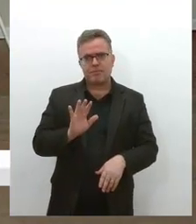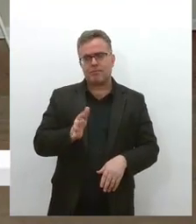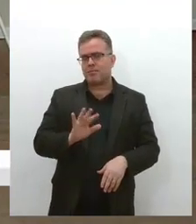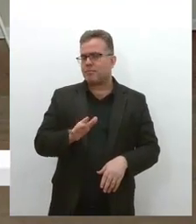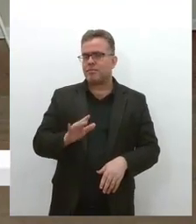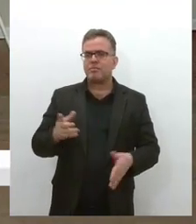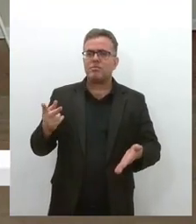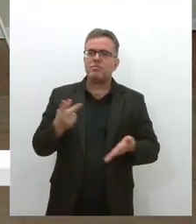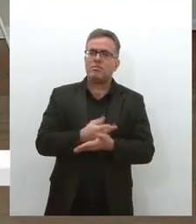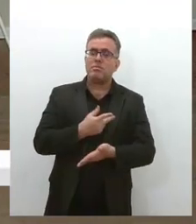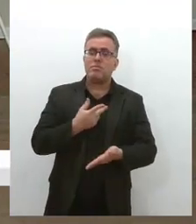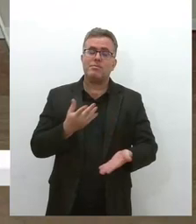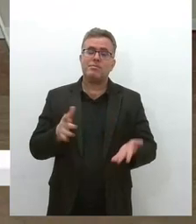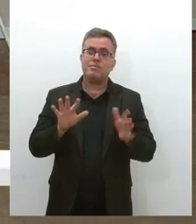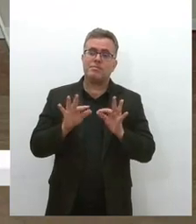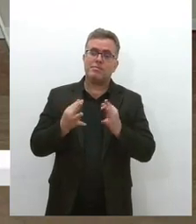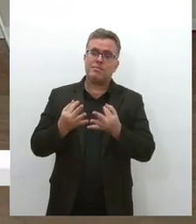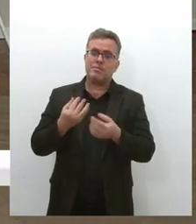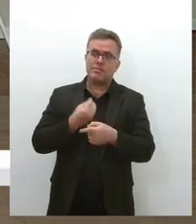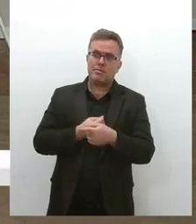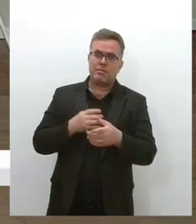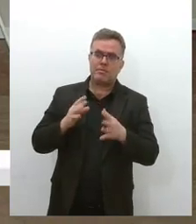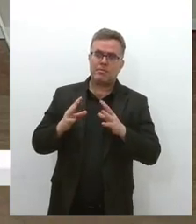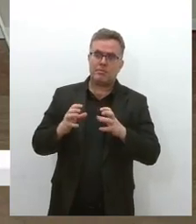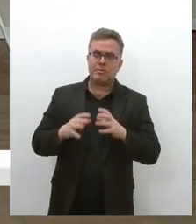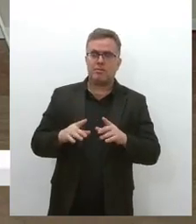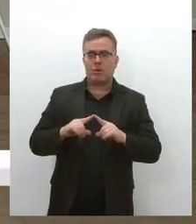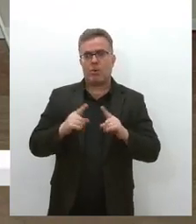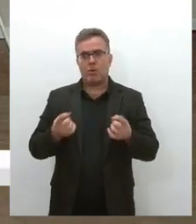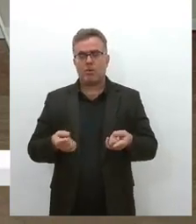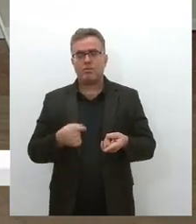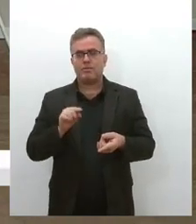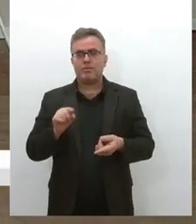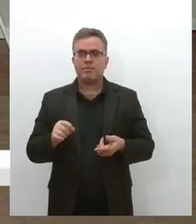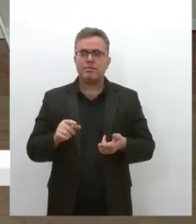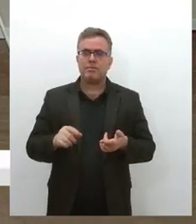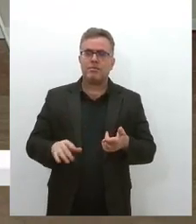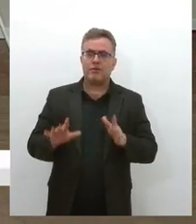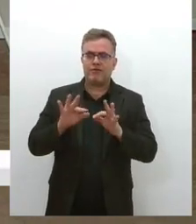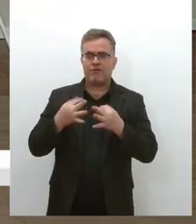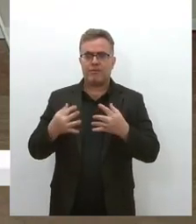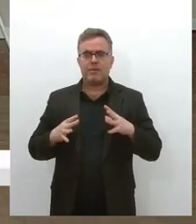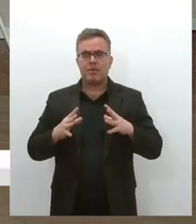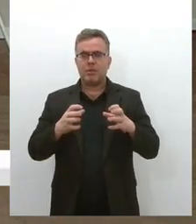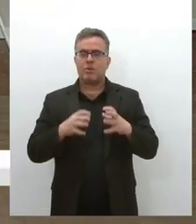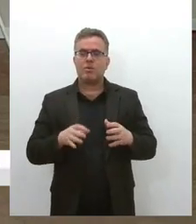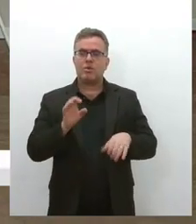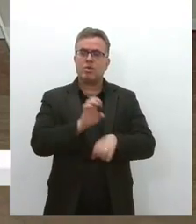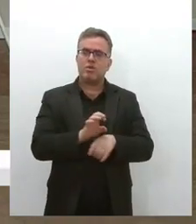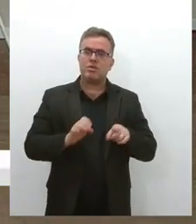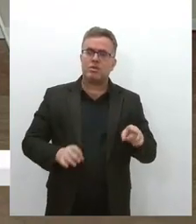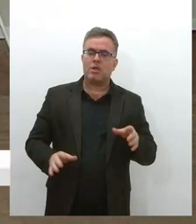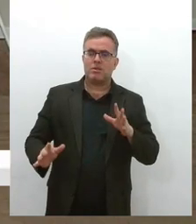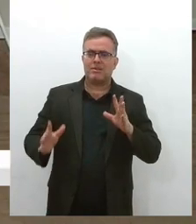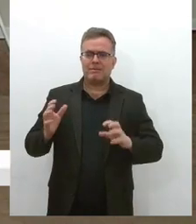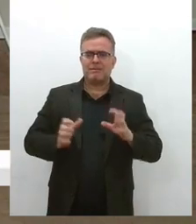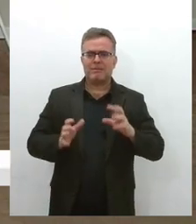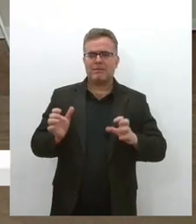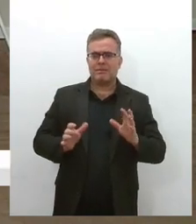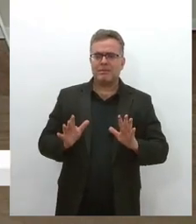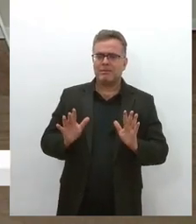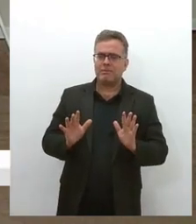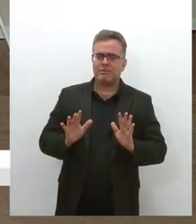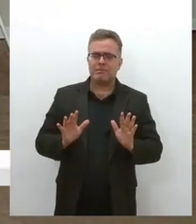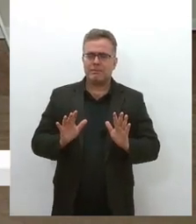que ou uma família está em conflito, ou uma família está em conflito com o próprio Estado, enfim, né, e o